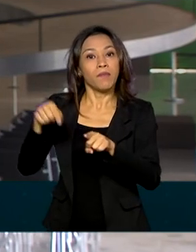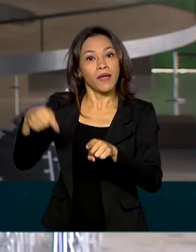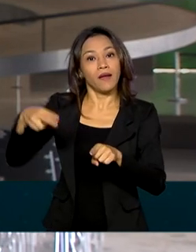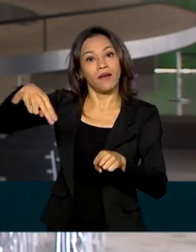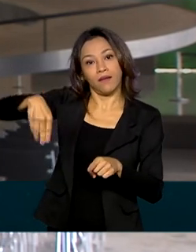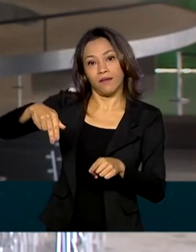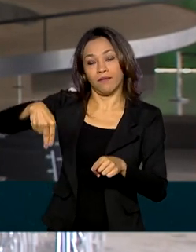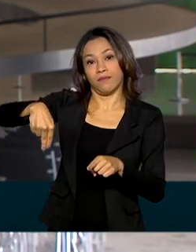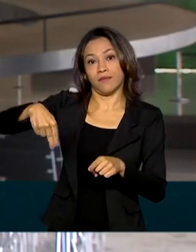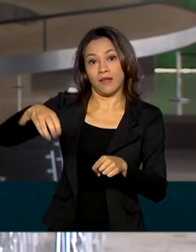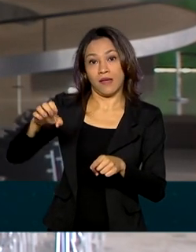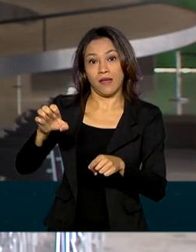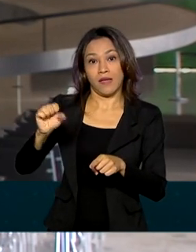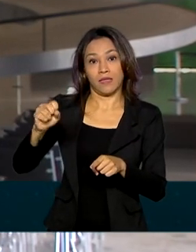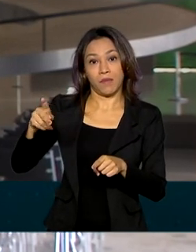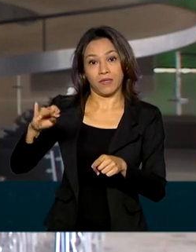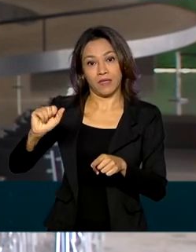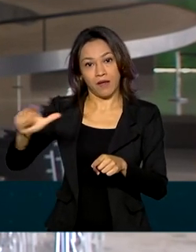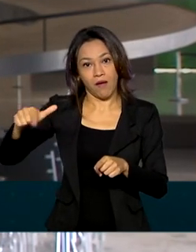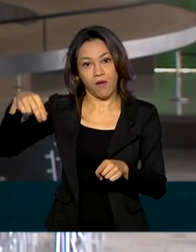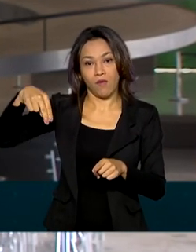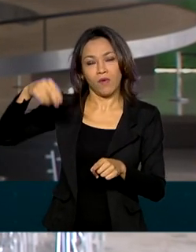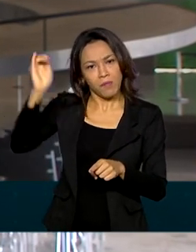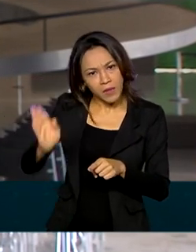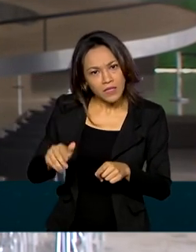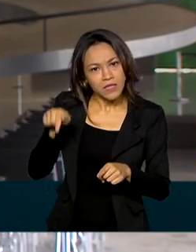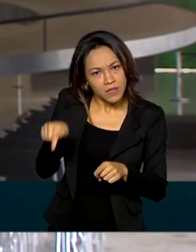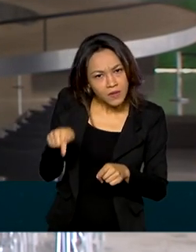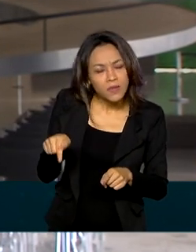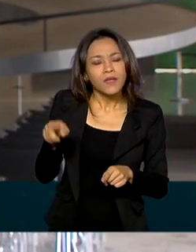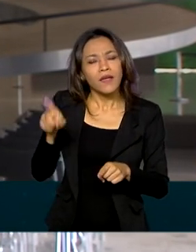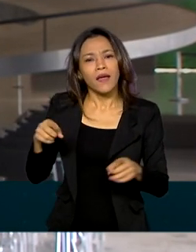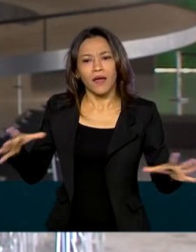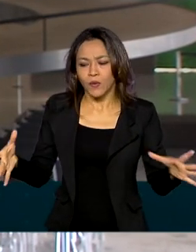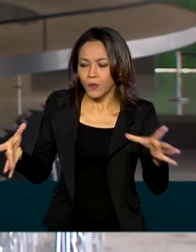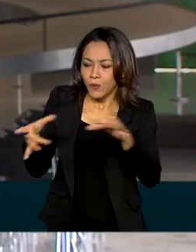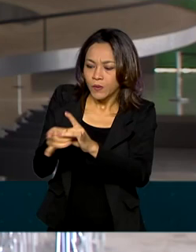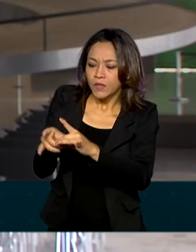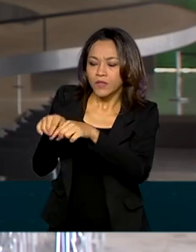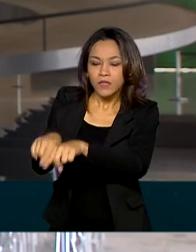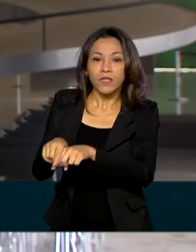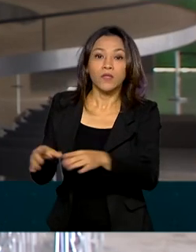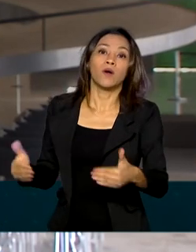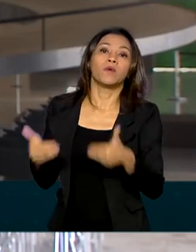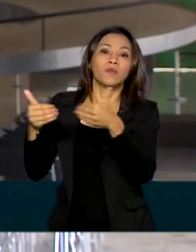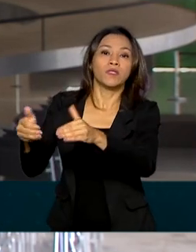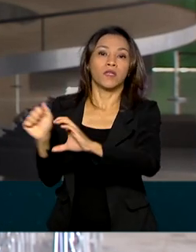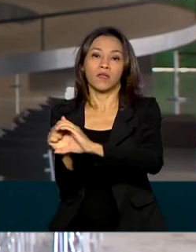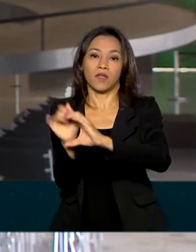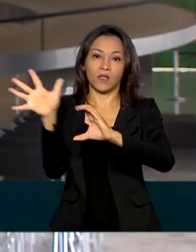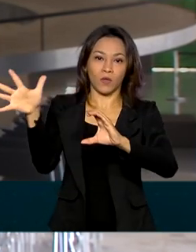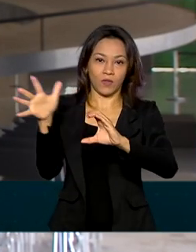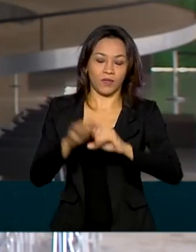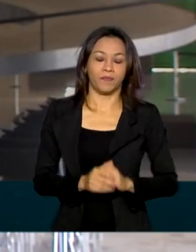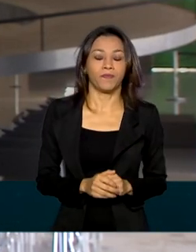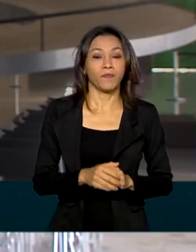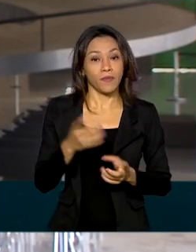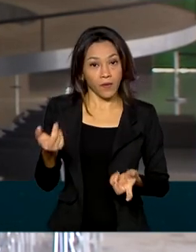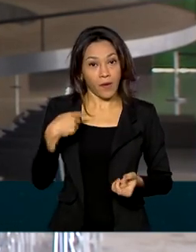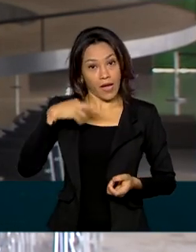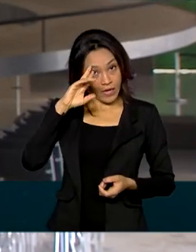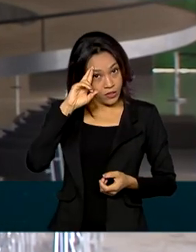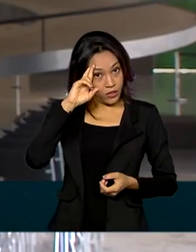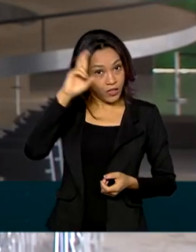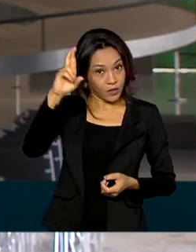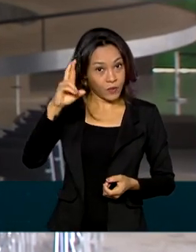Brasileira, essas duas últimas vinculadas ao Ministério das Ciências, Inovações e Tecnologias. A diretora interina de